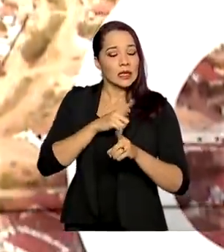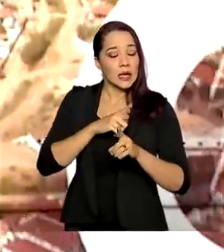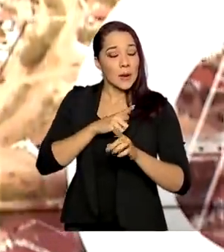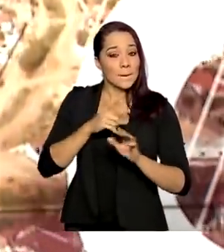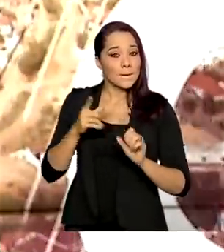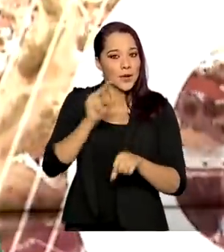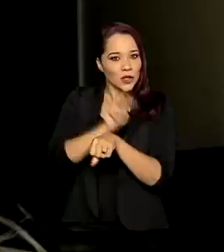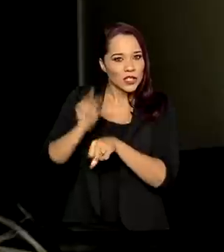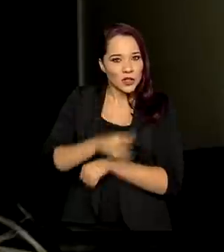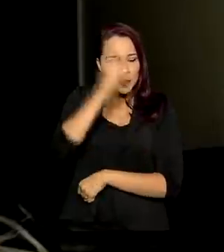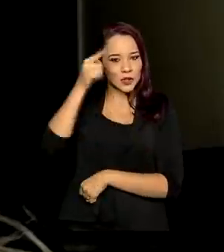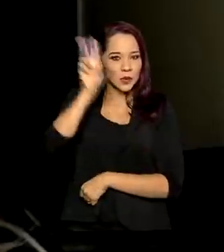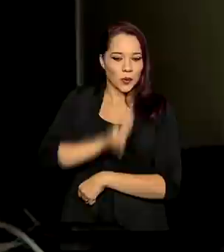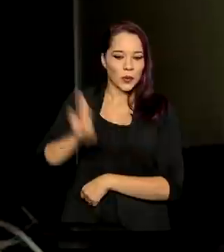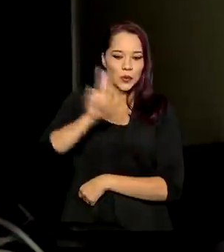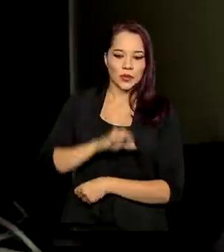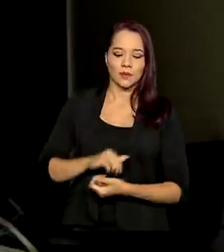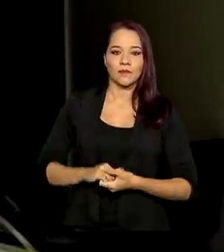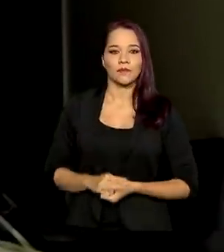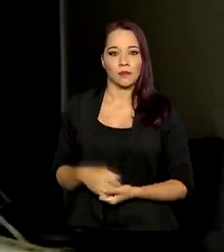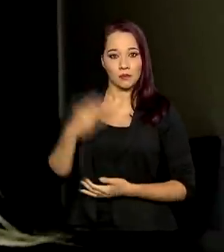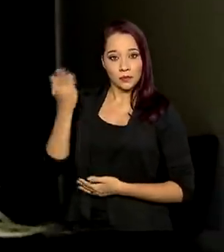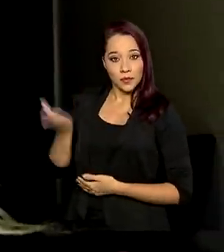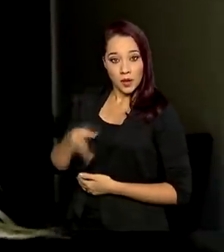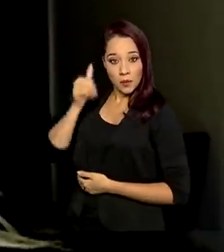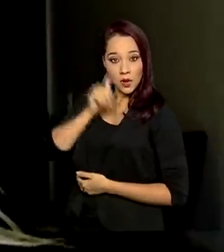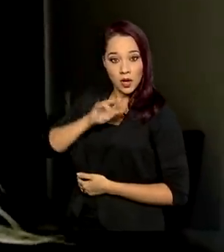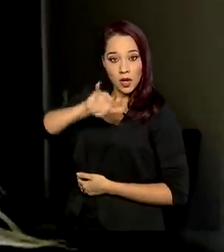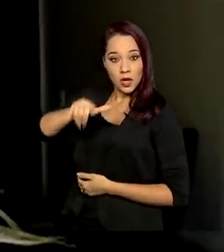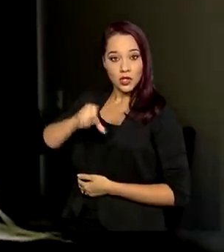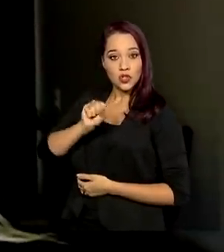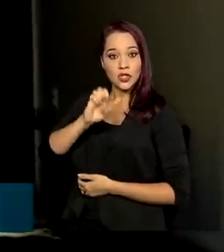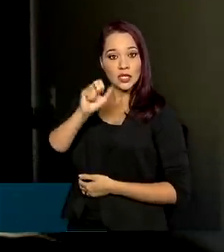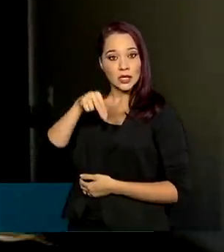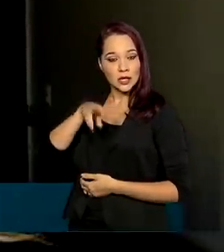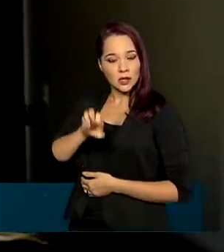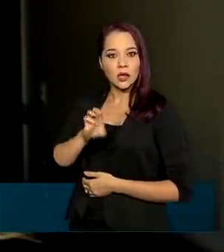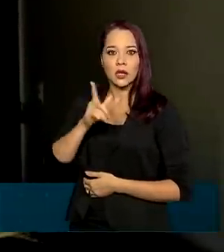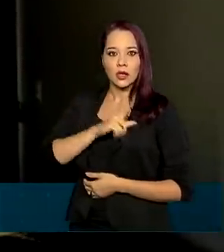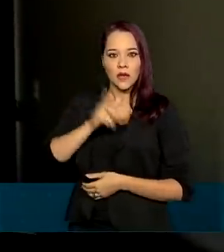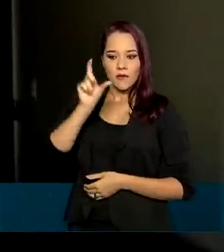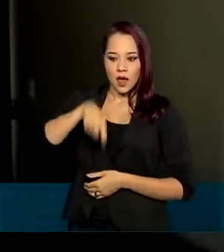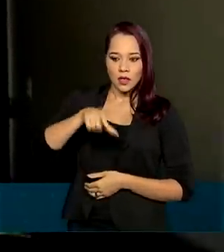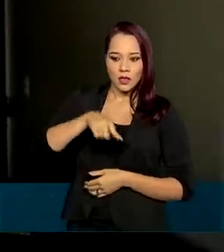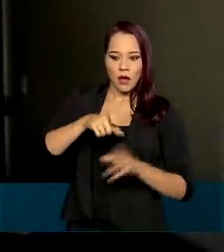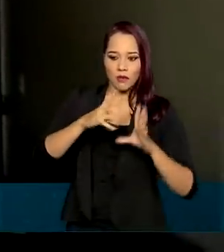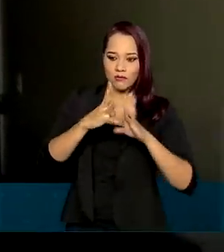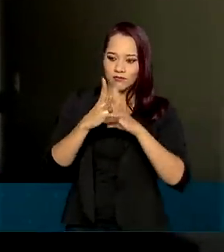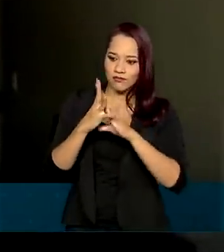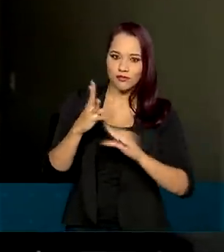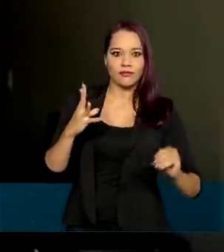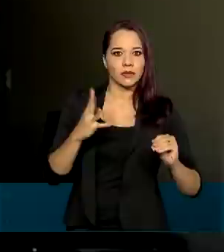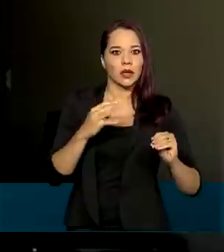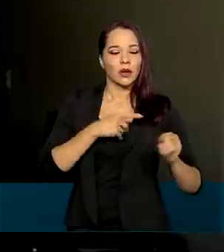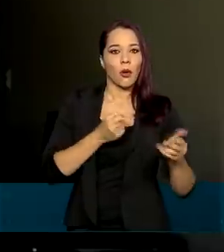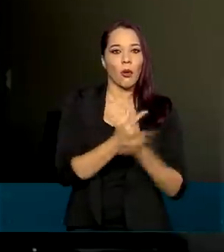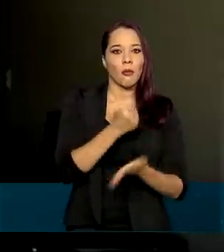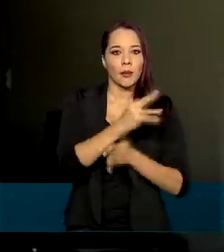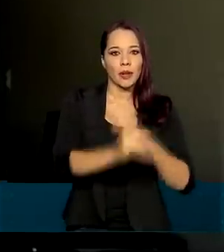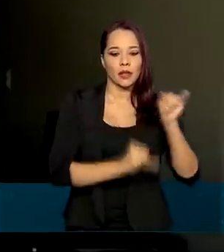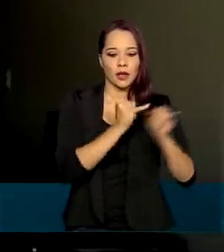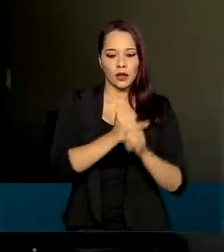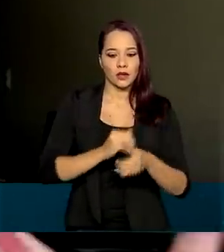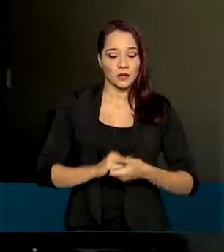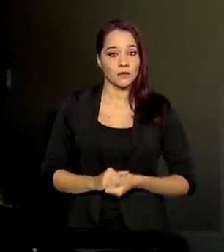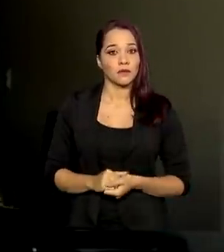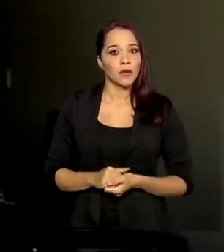ao usuário. A Josiane já teve o cartão de crédito clonado ao fazer compras pela internet. Começaram